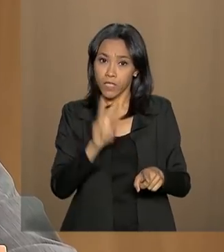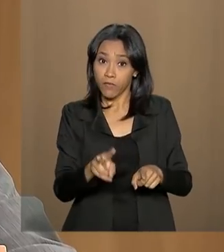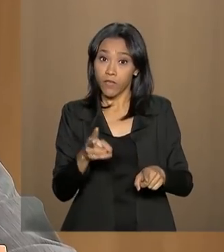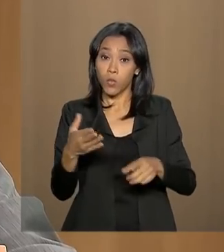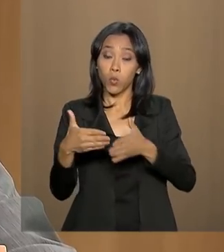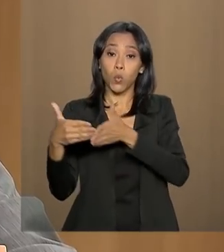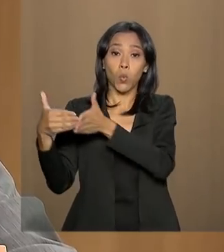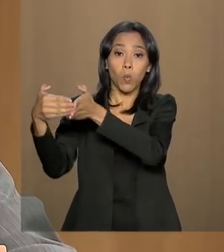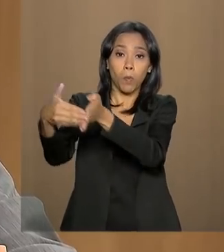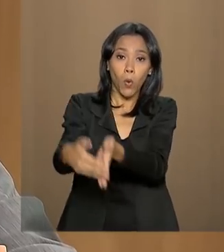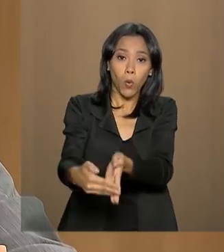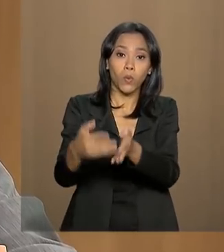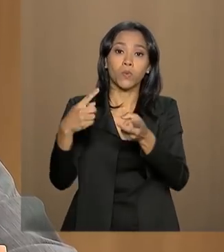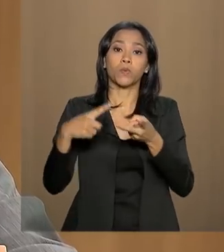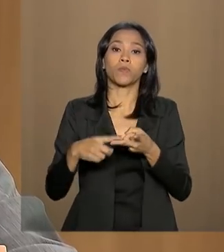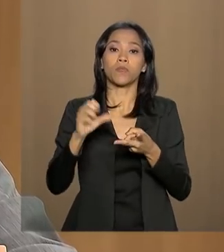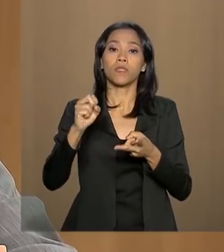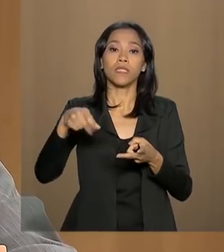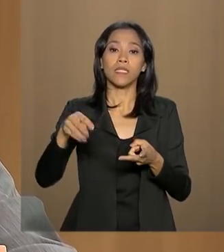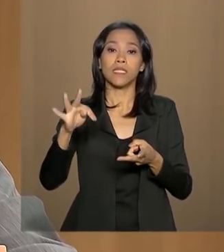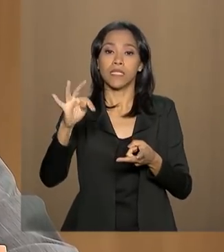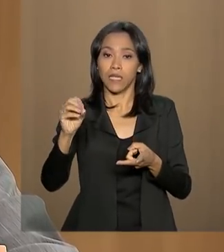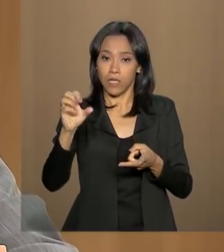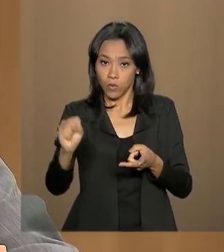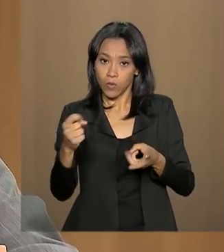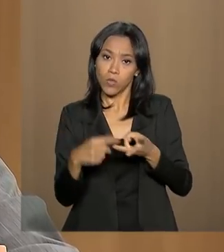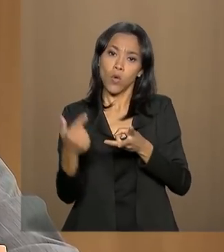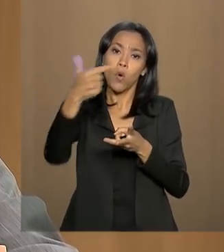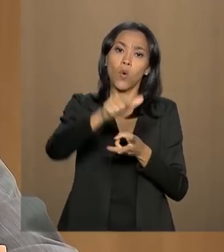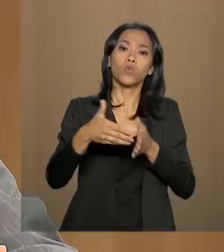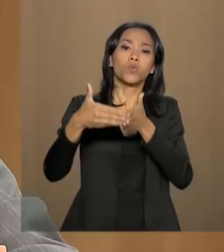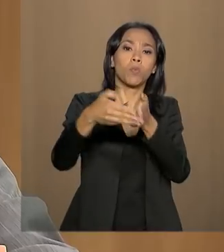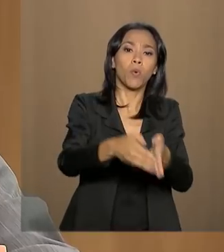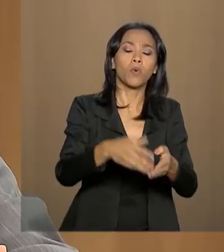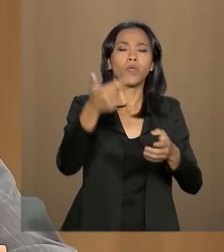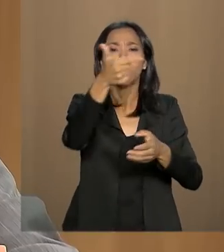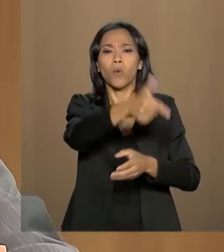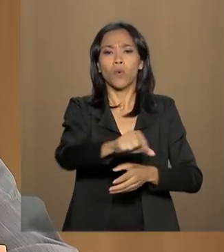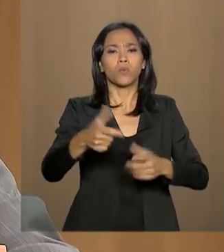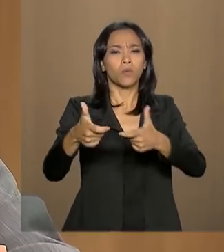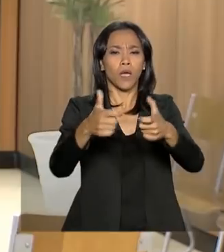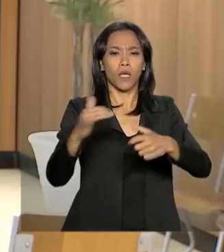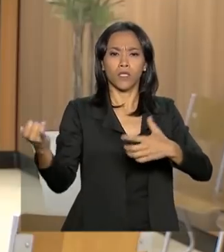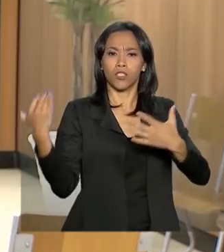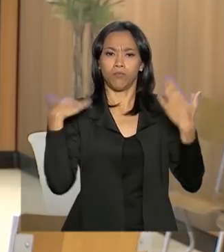Santos, no Porto do Pecém, nos pontos turísticos em torno do litoral.